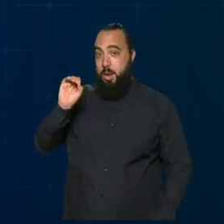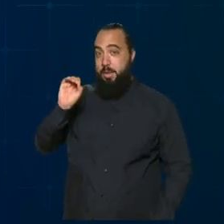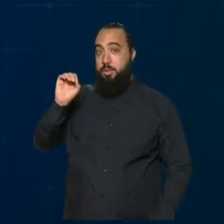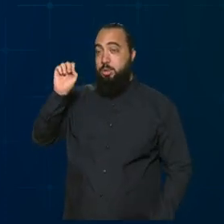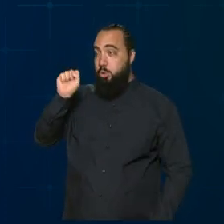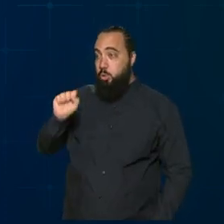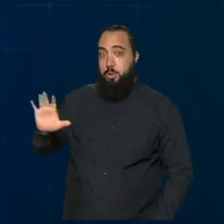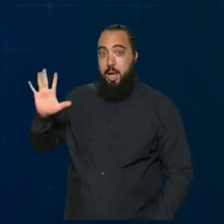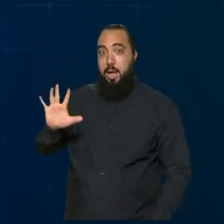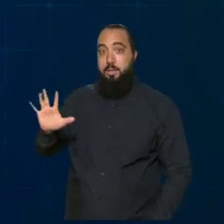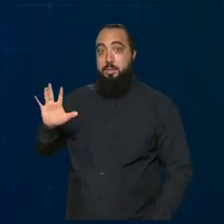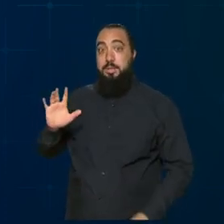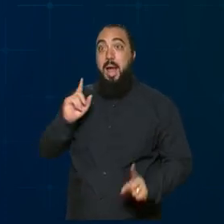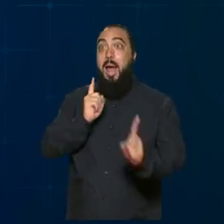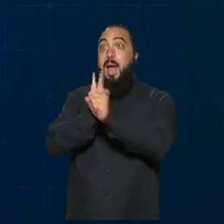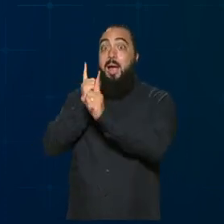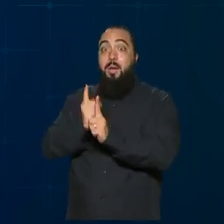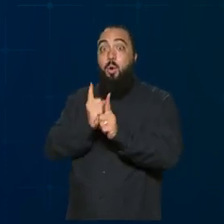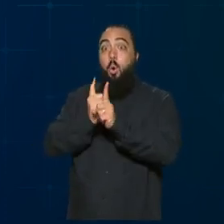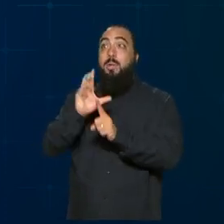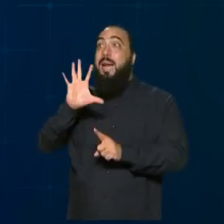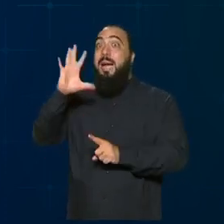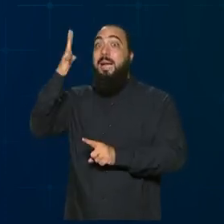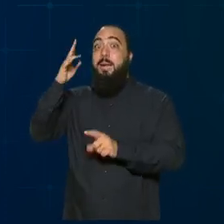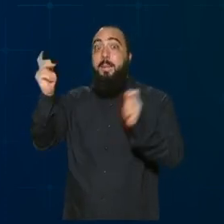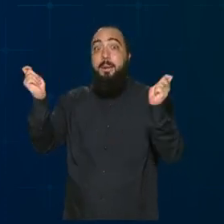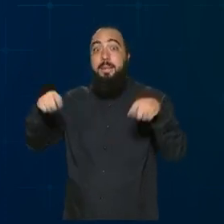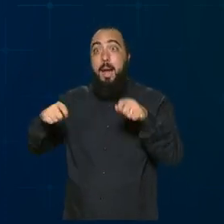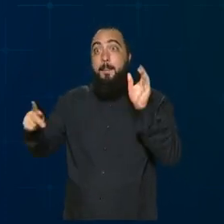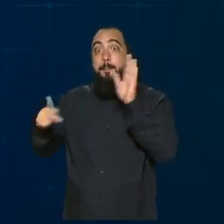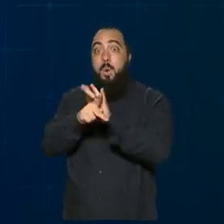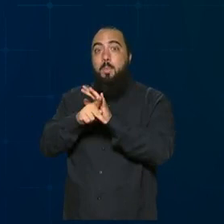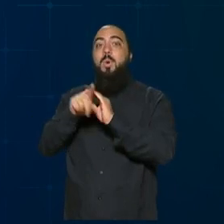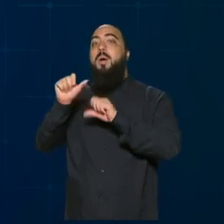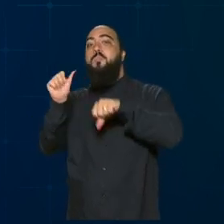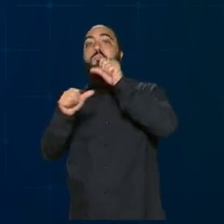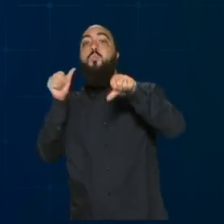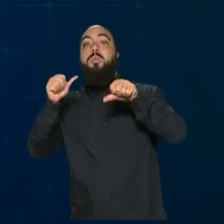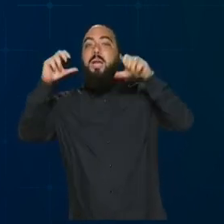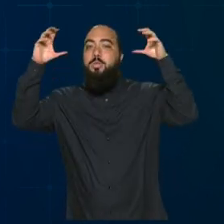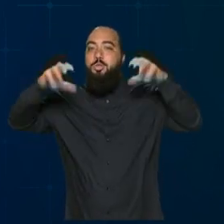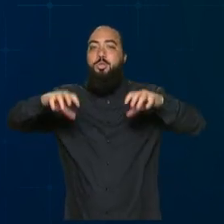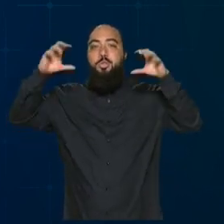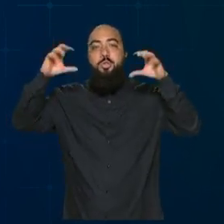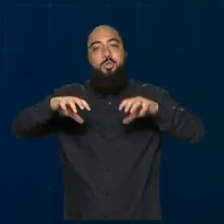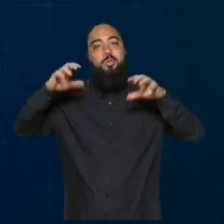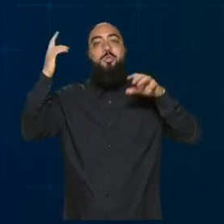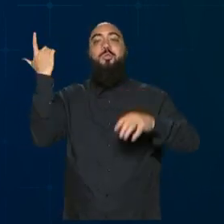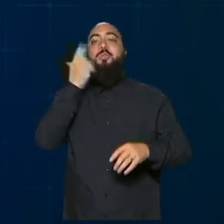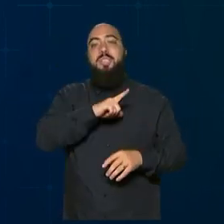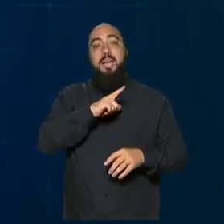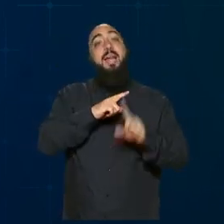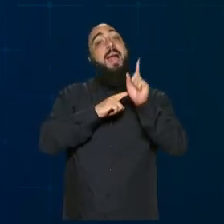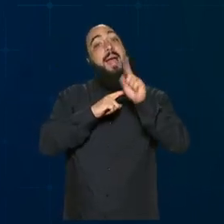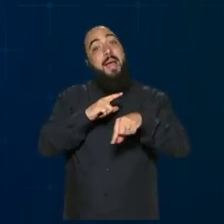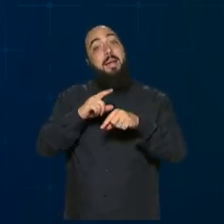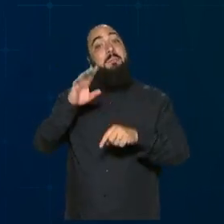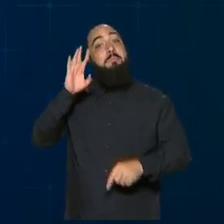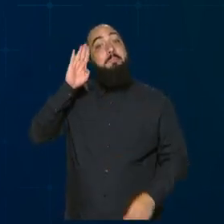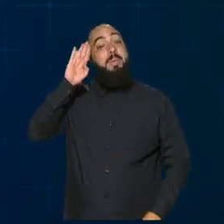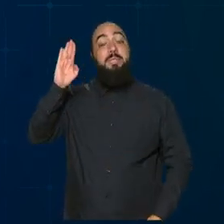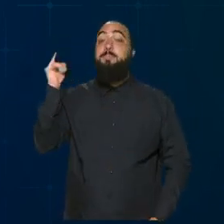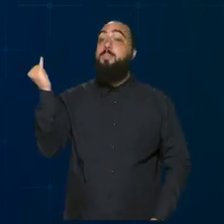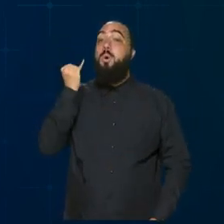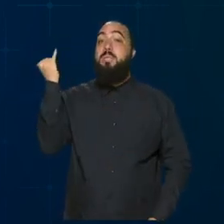voadores encontra situações climáticas propícias, ela se transforma em chuva. Um fenômeno importante para o